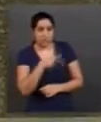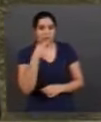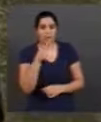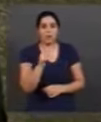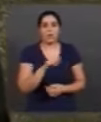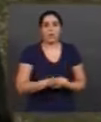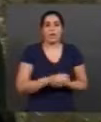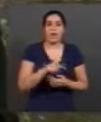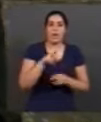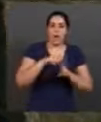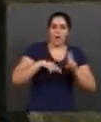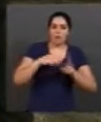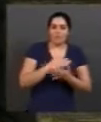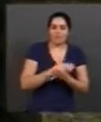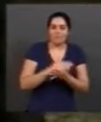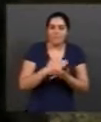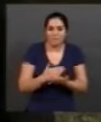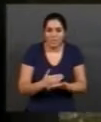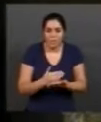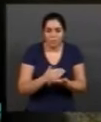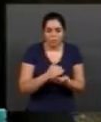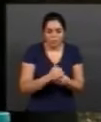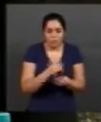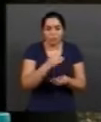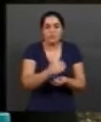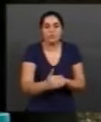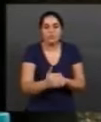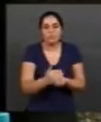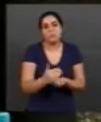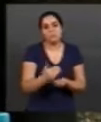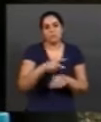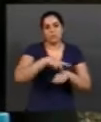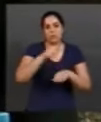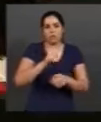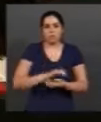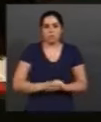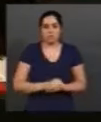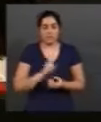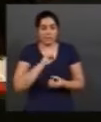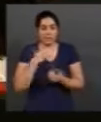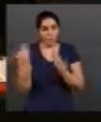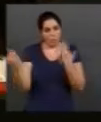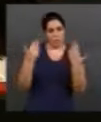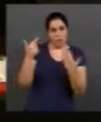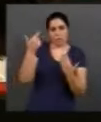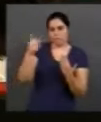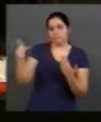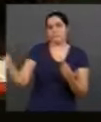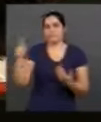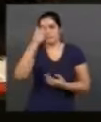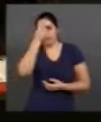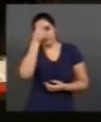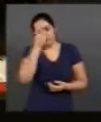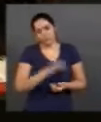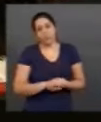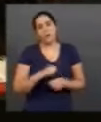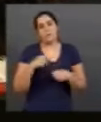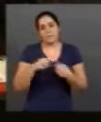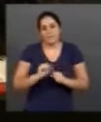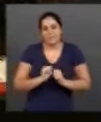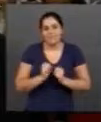tarde na pós-graduação, em comparação a outras instituições de ensino. Por isso, é preciso esforço para continuar